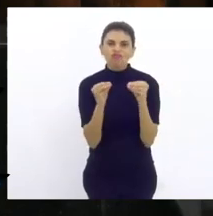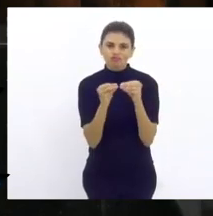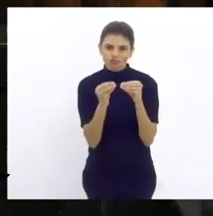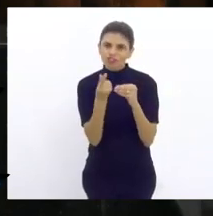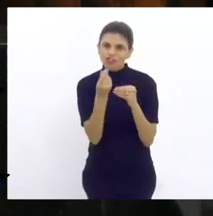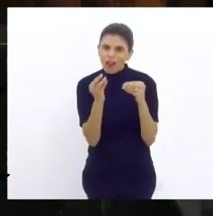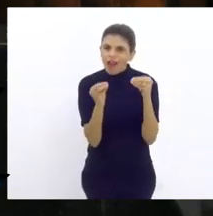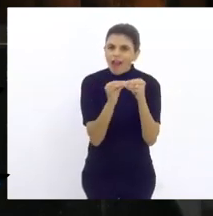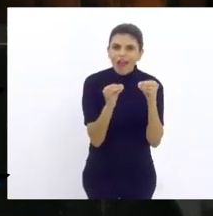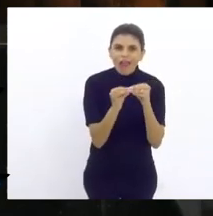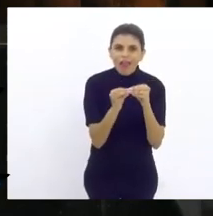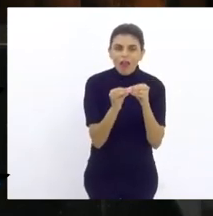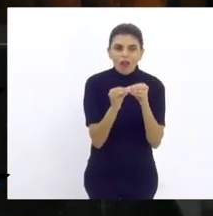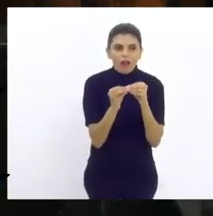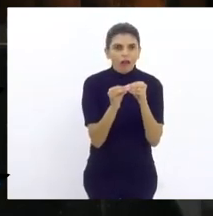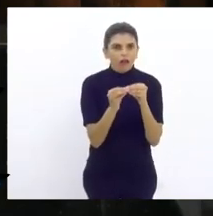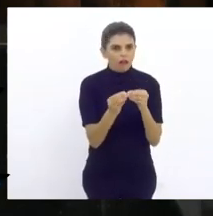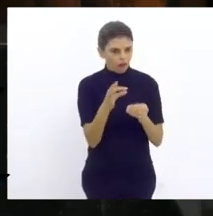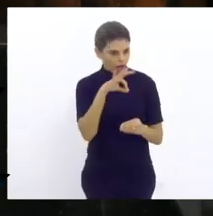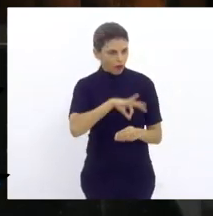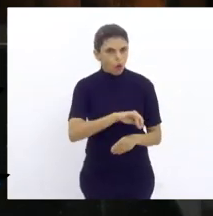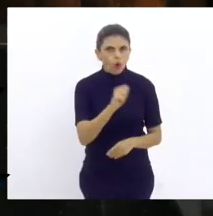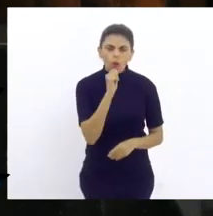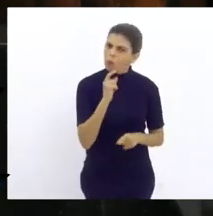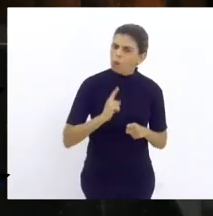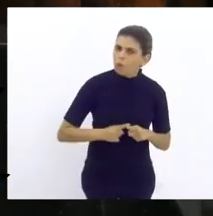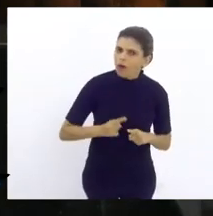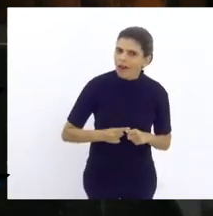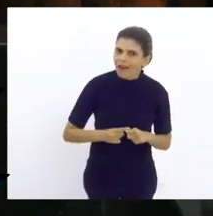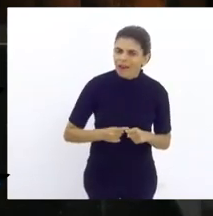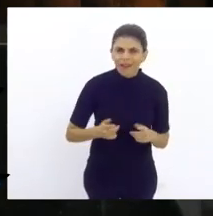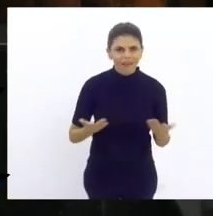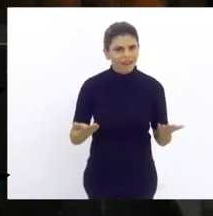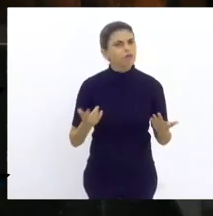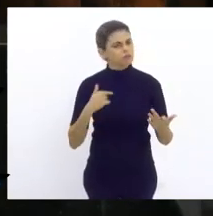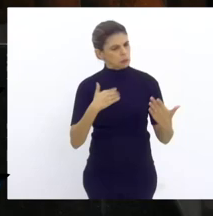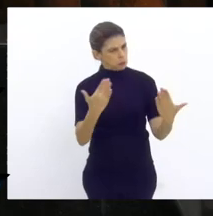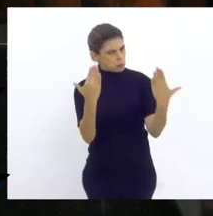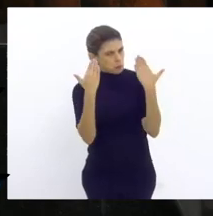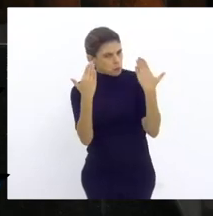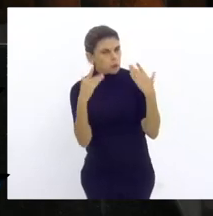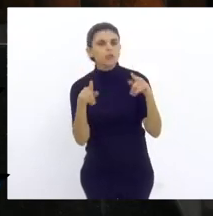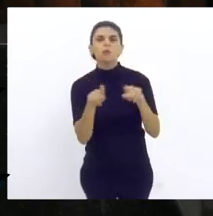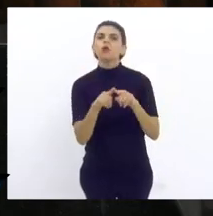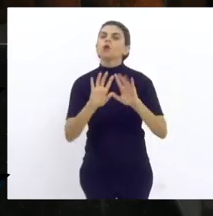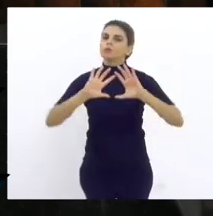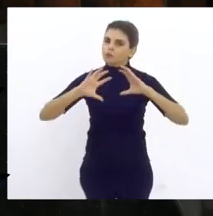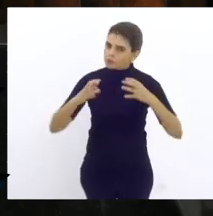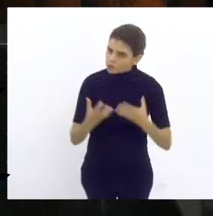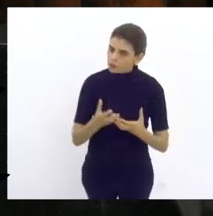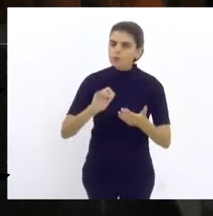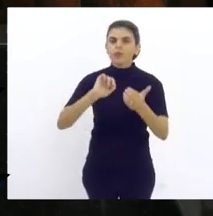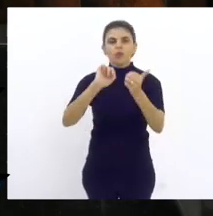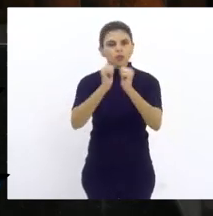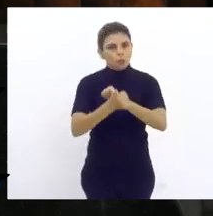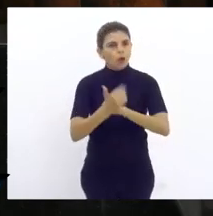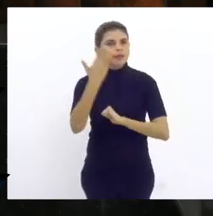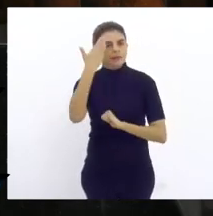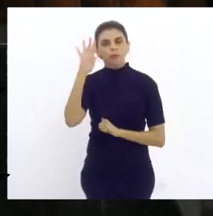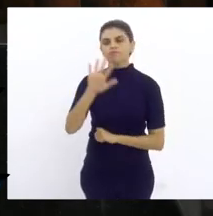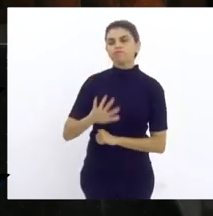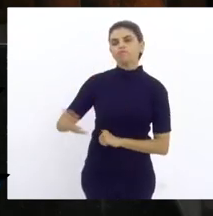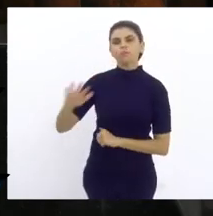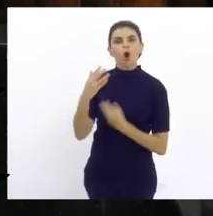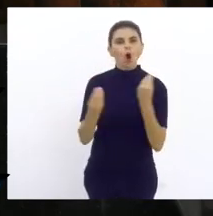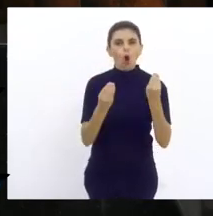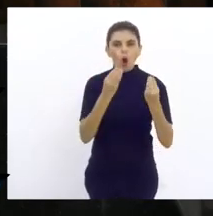e não recebe pelaquele extra que está trabalhando. Então, é outra que nós estamos levantando através da comissão de esporte para a gente entender como está sendo feito, como está